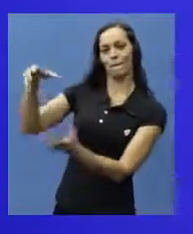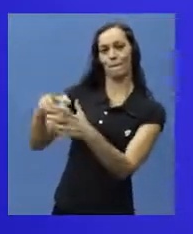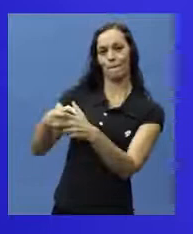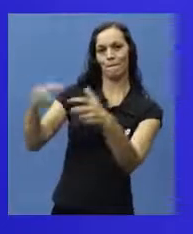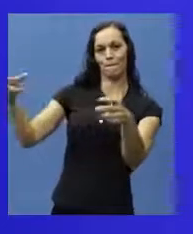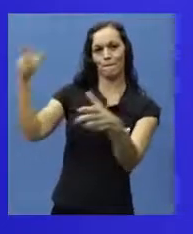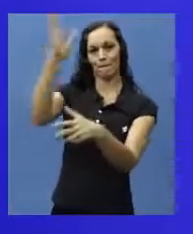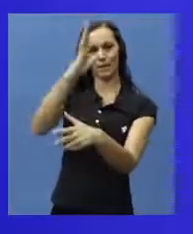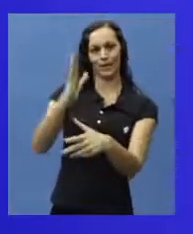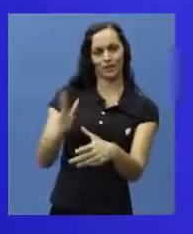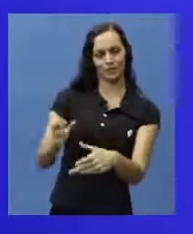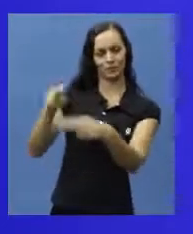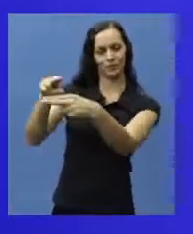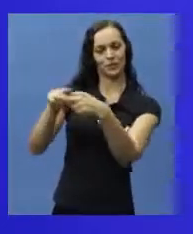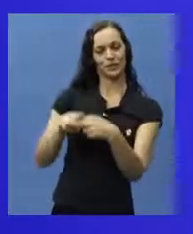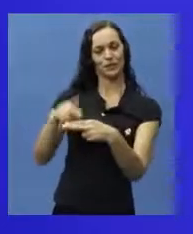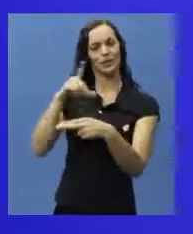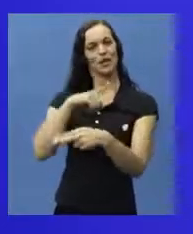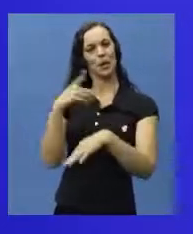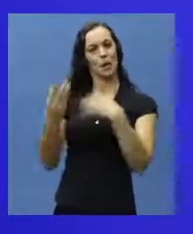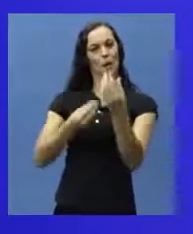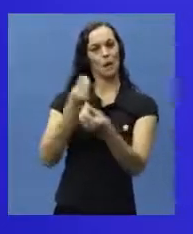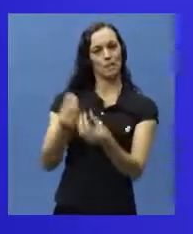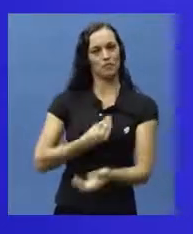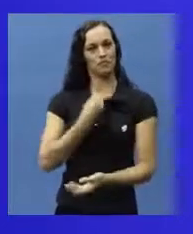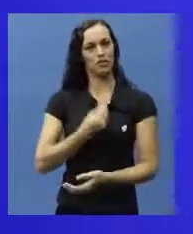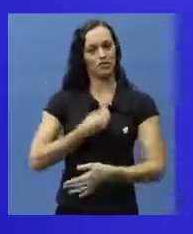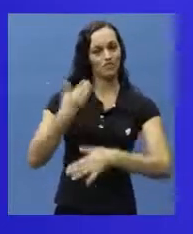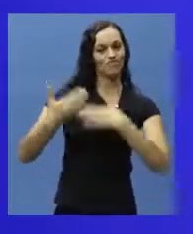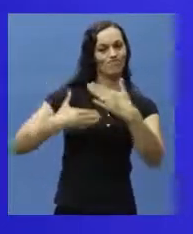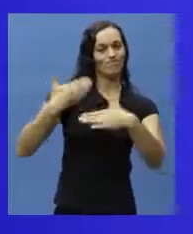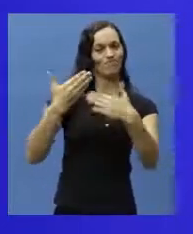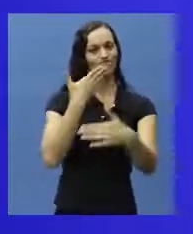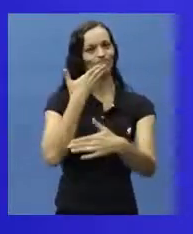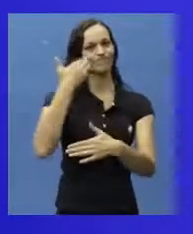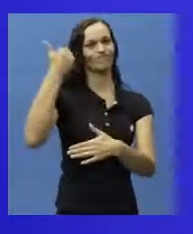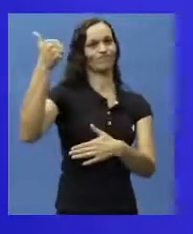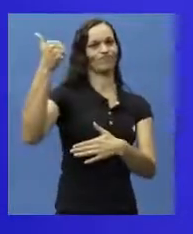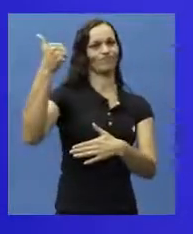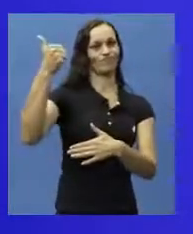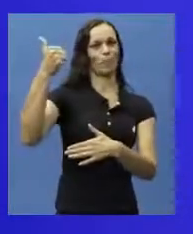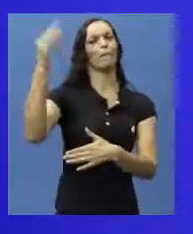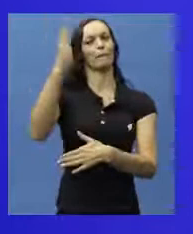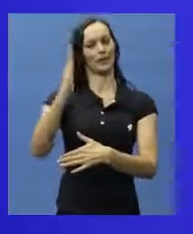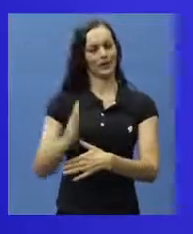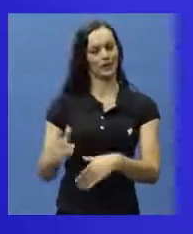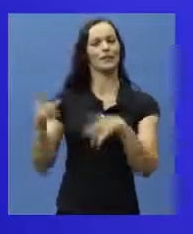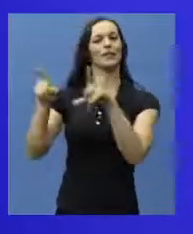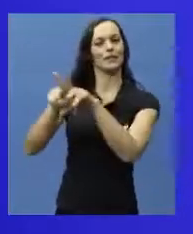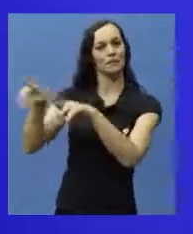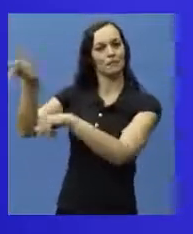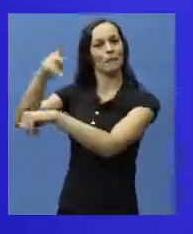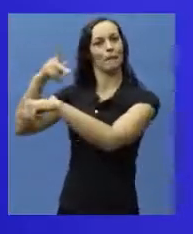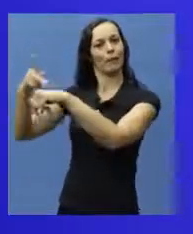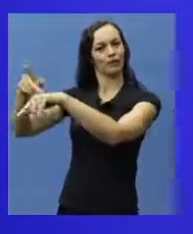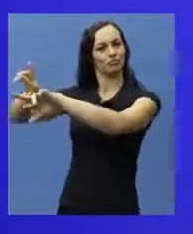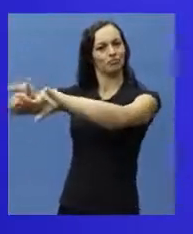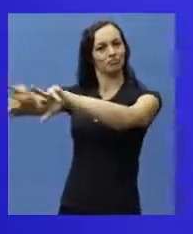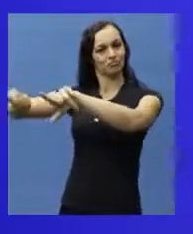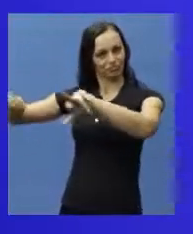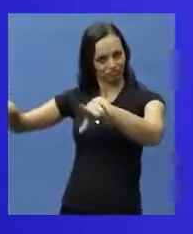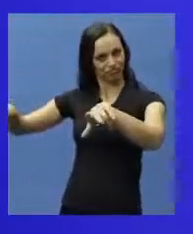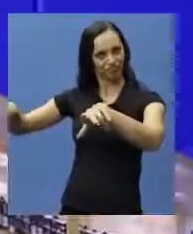o que significa dizer que o índice de expectativa de vida é crescente, e não é só no Brasil, mas também em outras